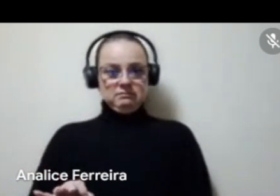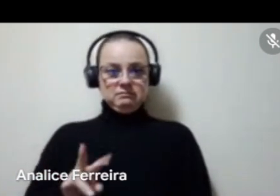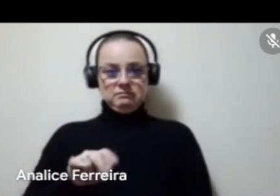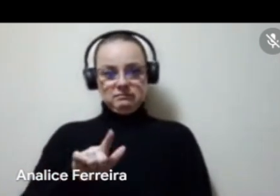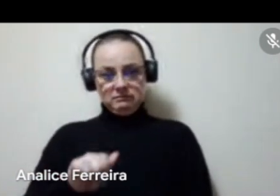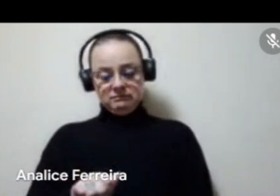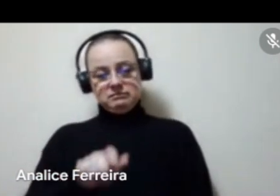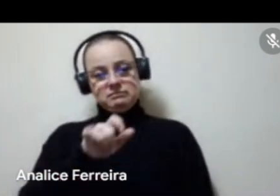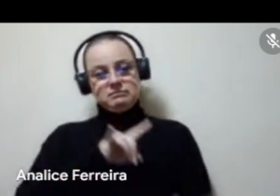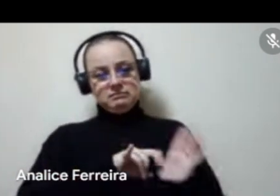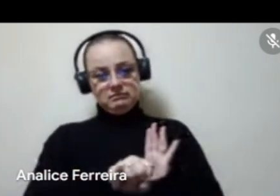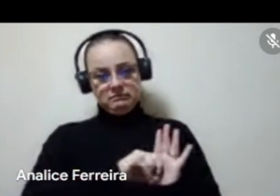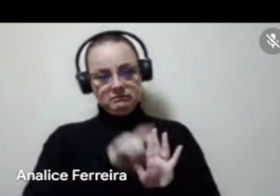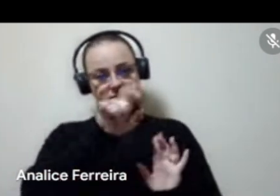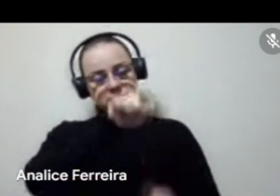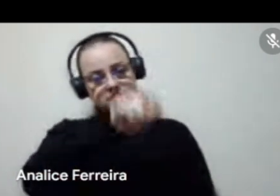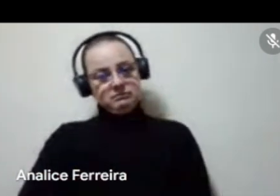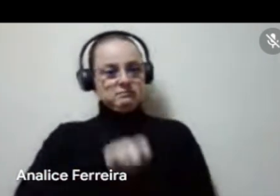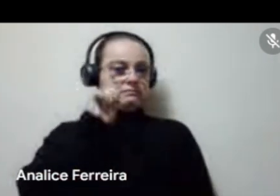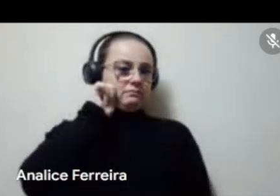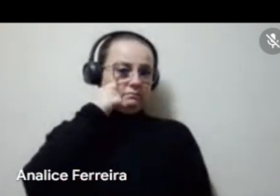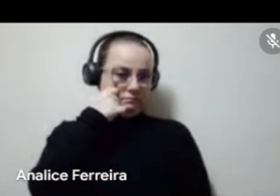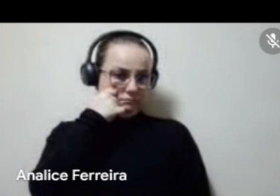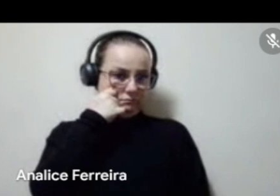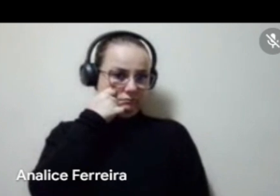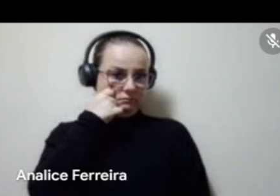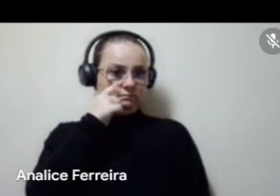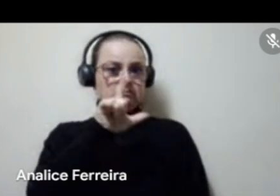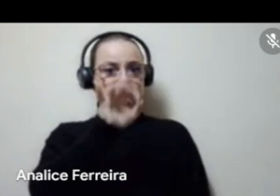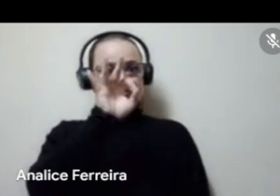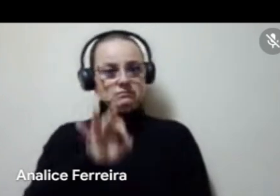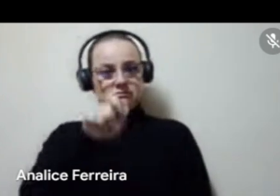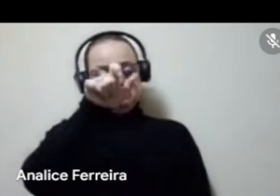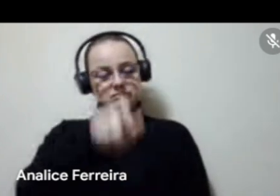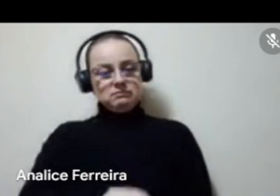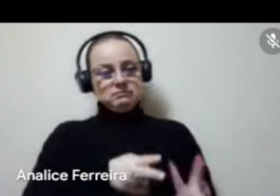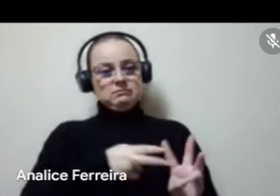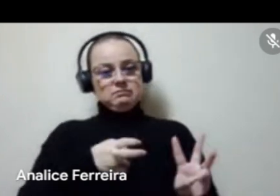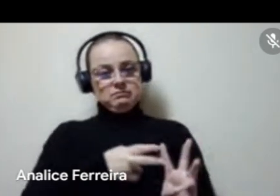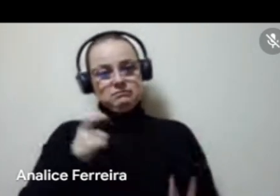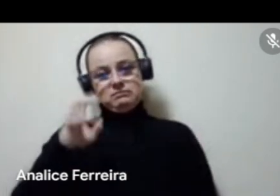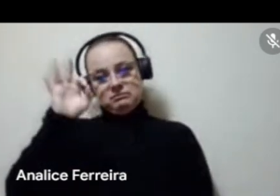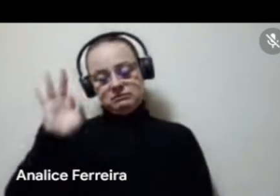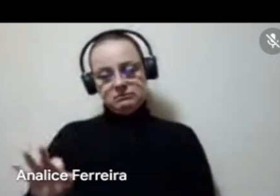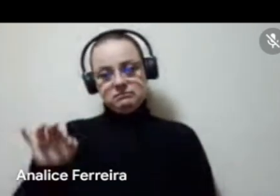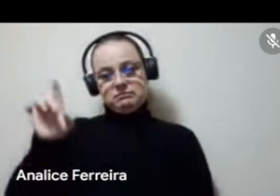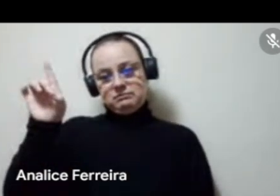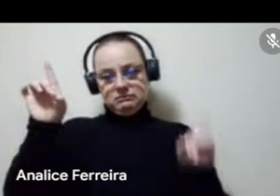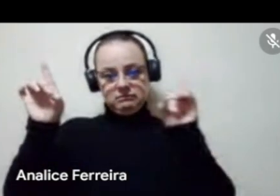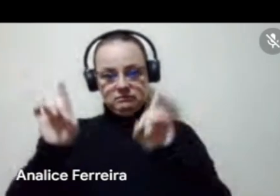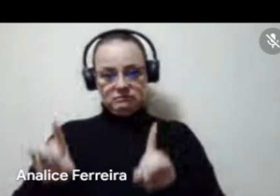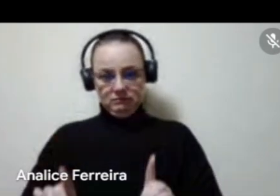dos resultados de fomento são reservadas para as pessoas negras, 10% para pessoas indígenas e 5% para pessoas com deficiência.